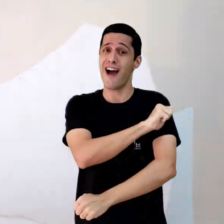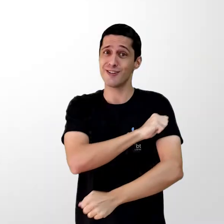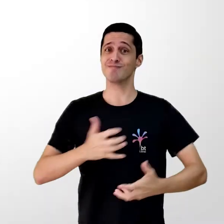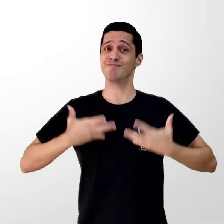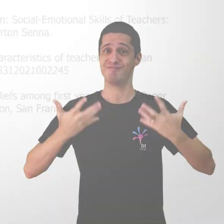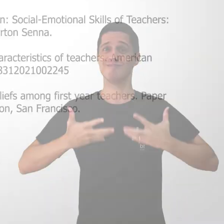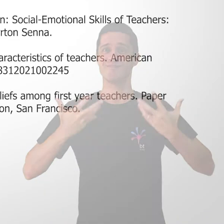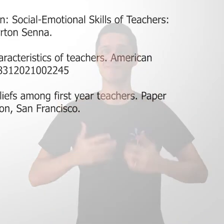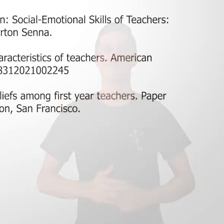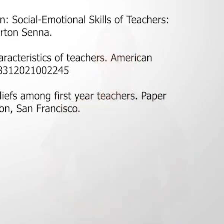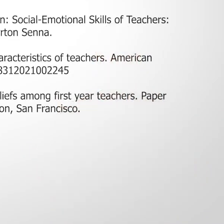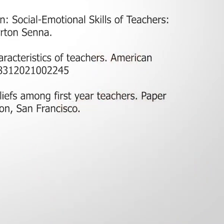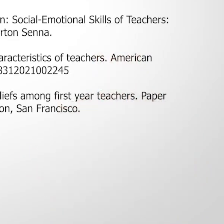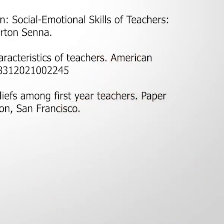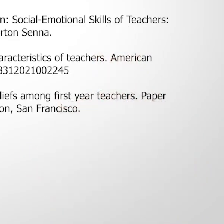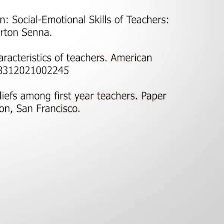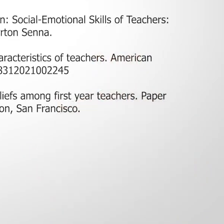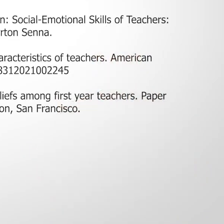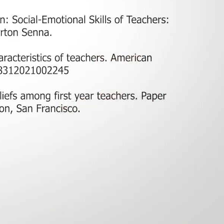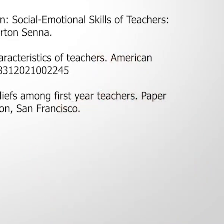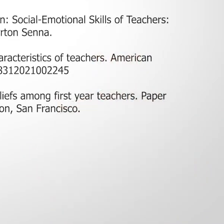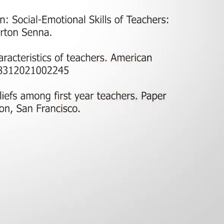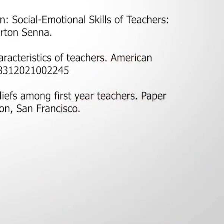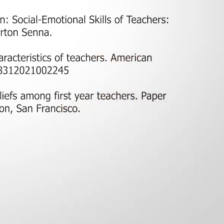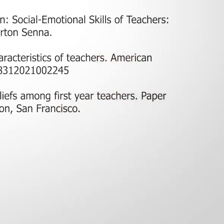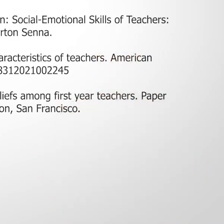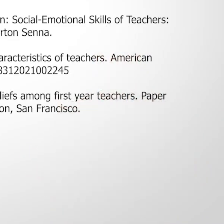de aula. Tchau! Tchau! Tchau! Tchau!